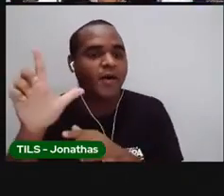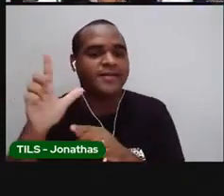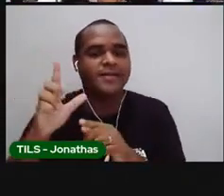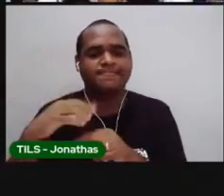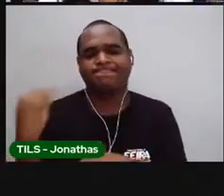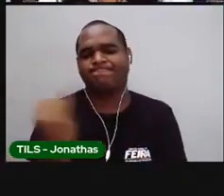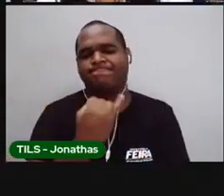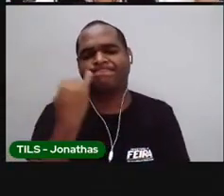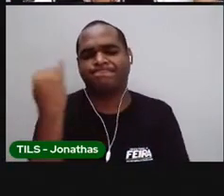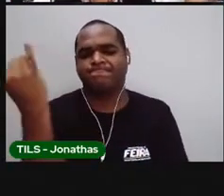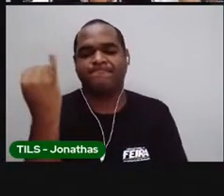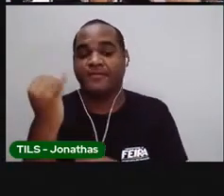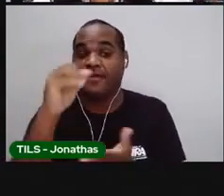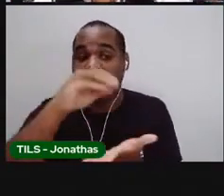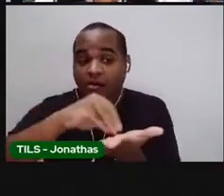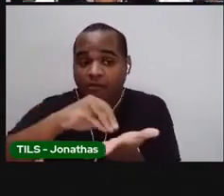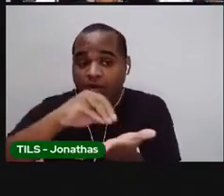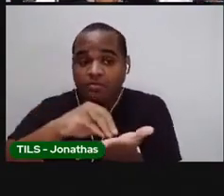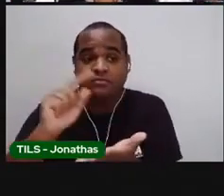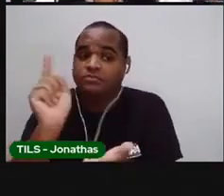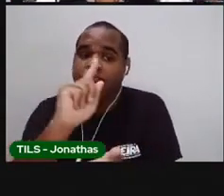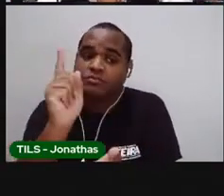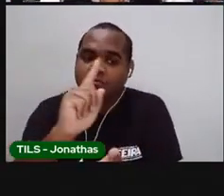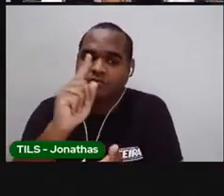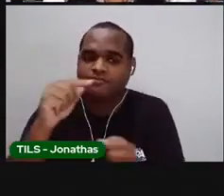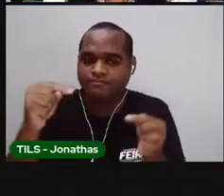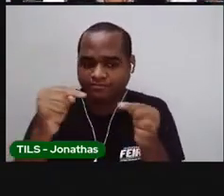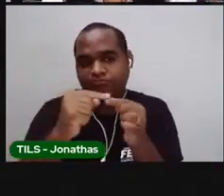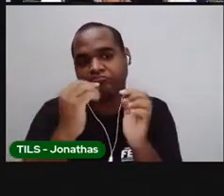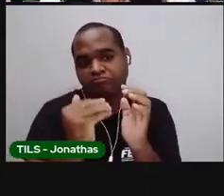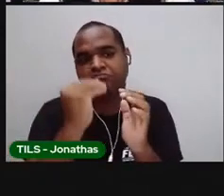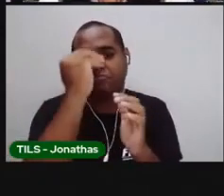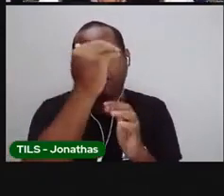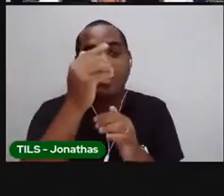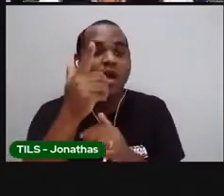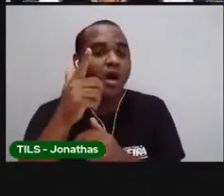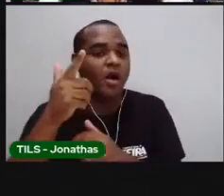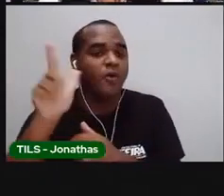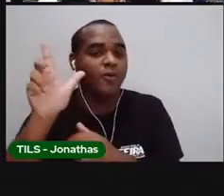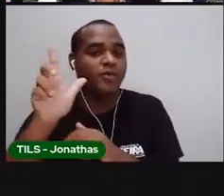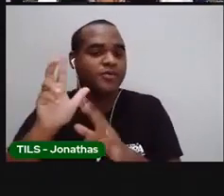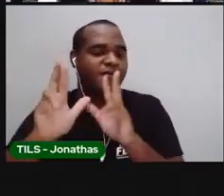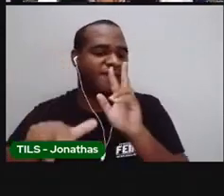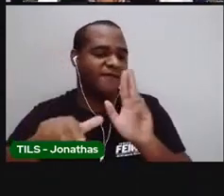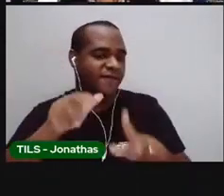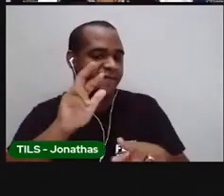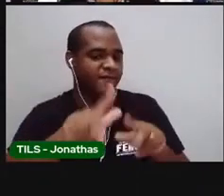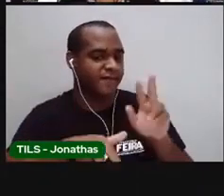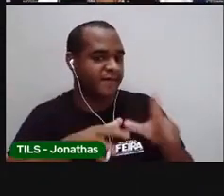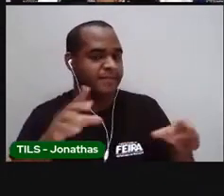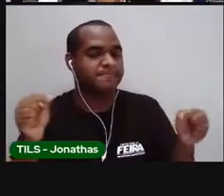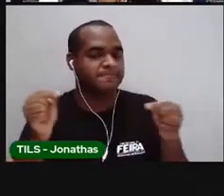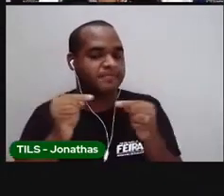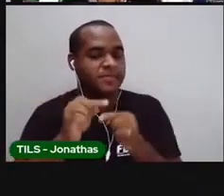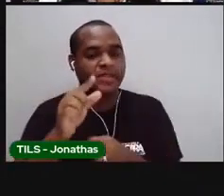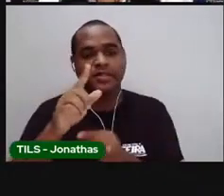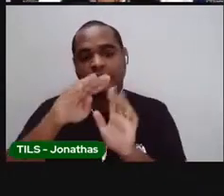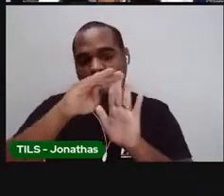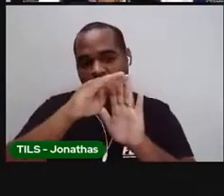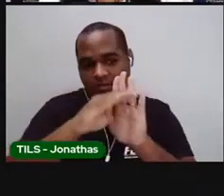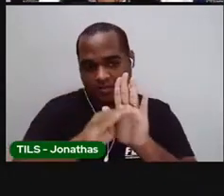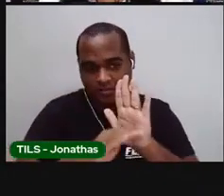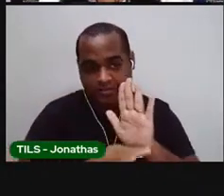importante. O que não pode faltar bem em cima. Outra coisa que as listas têm de muito importante